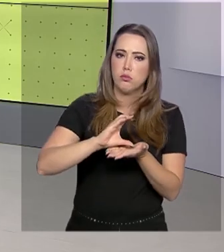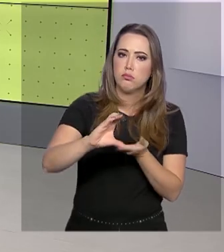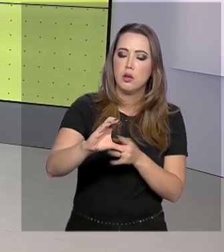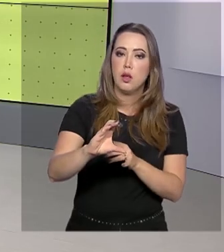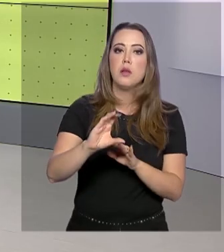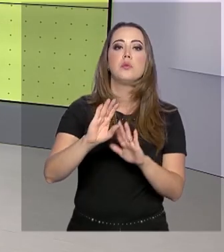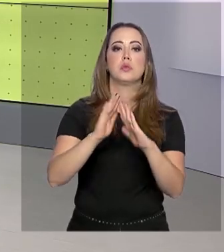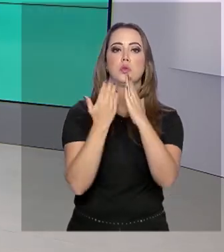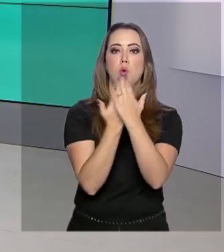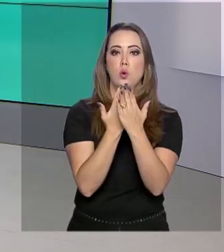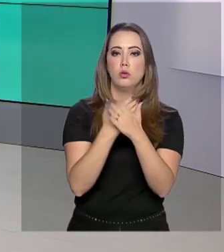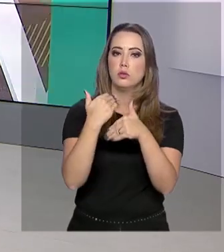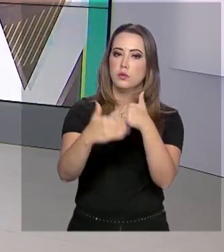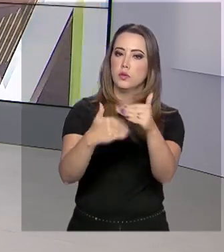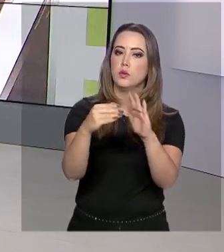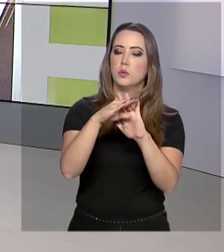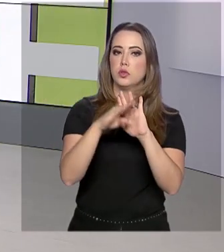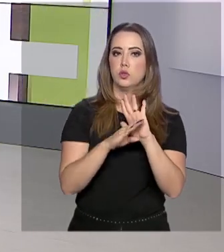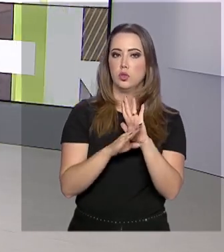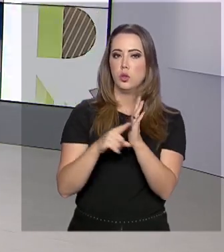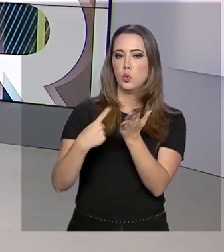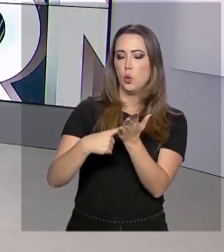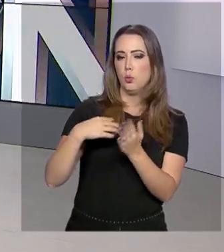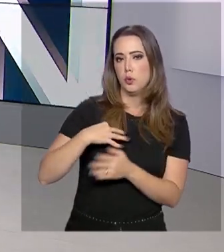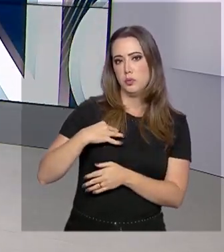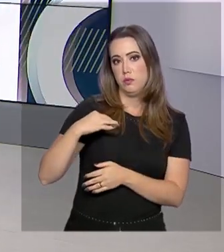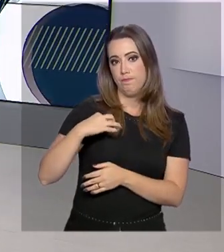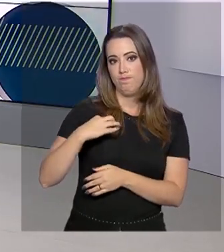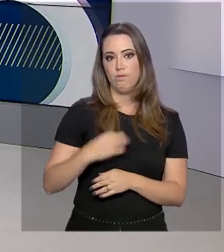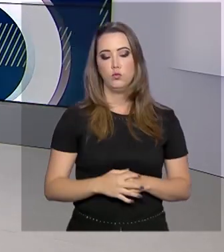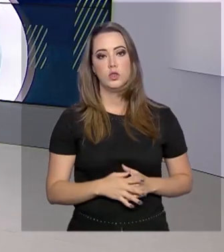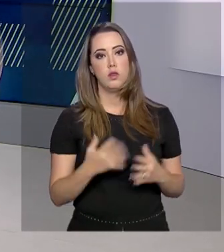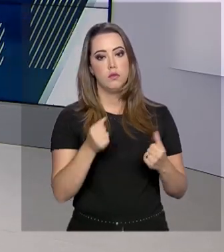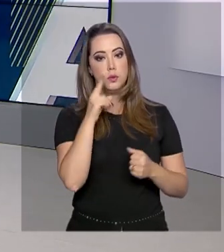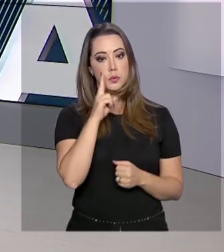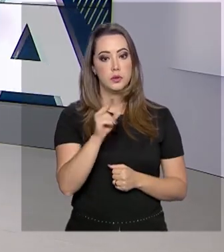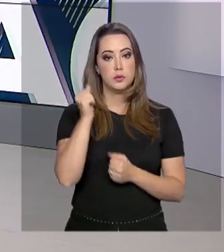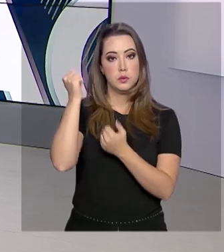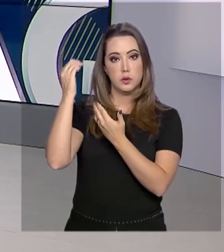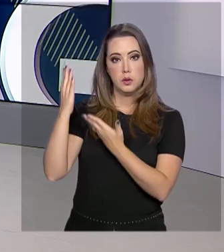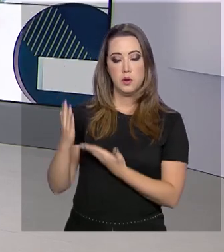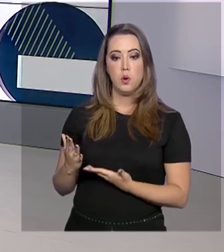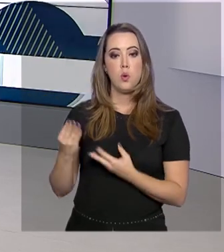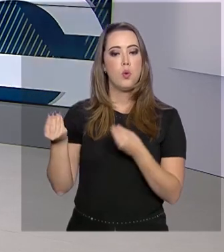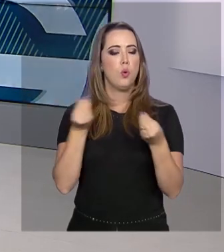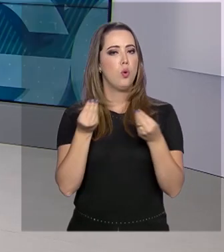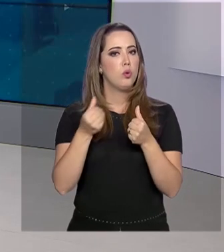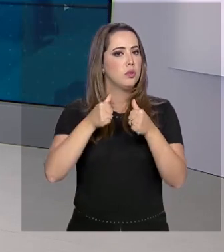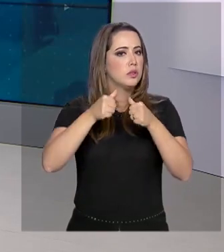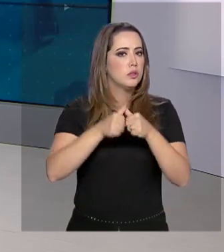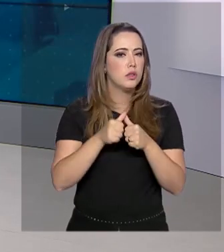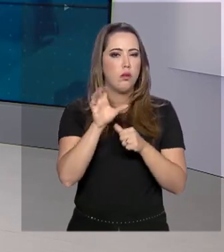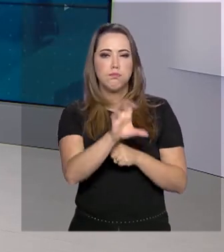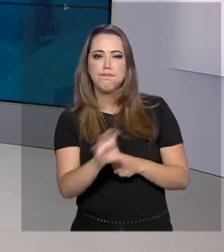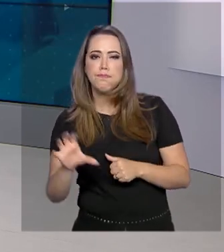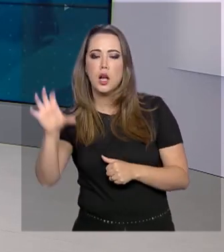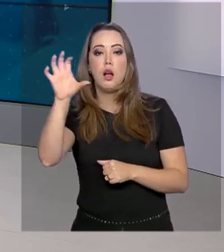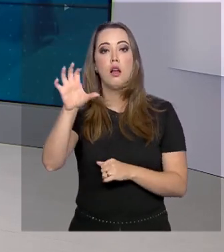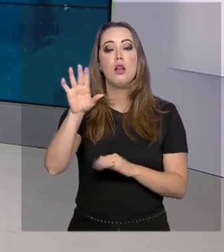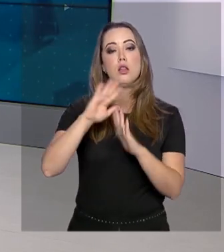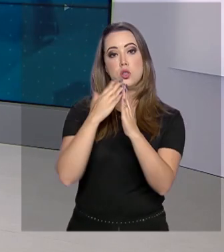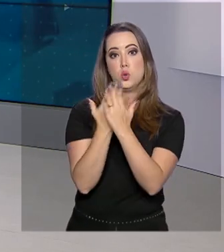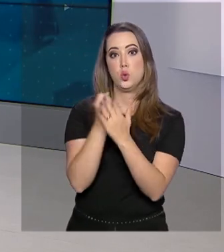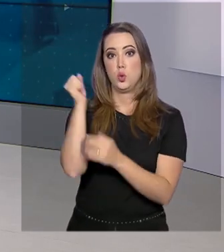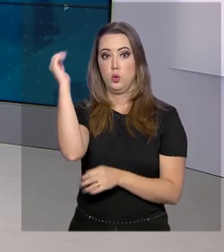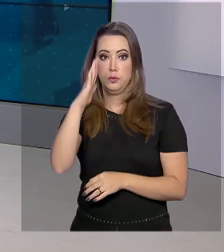desenvolver o projeto. A adesão foi voluntária. Nós vamos dar uma olhada aqui no mapa para ver como ficou a distribuição dessas escolas